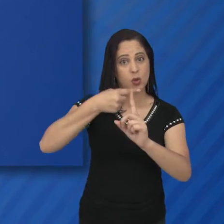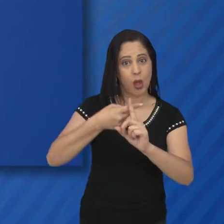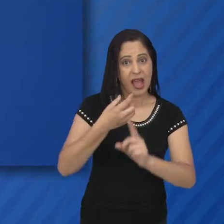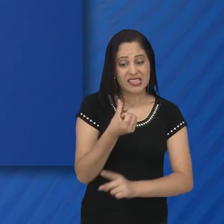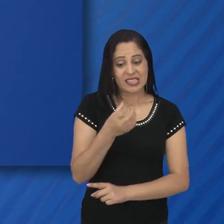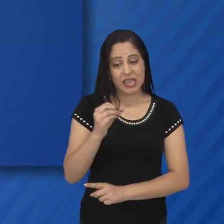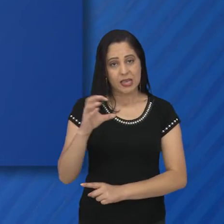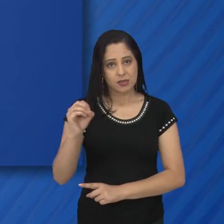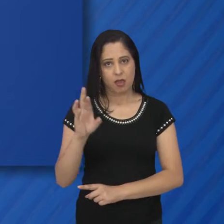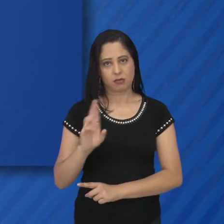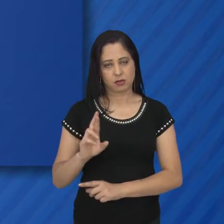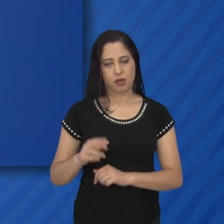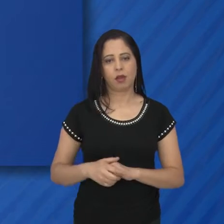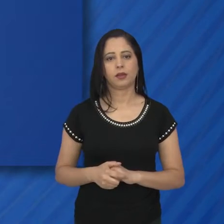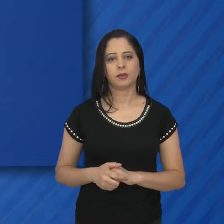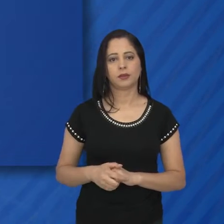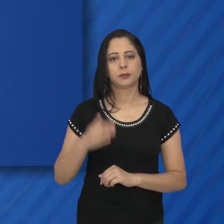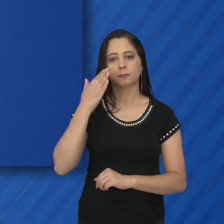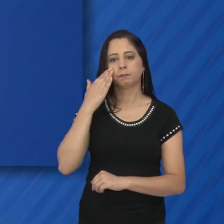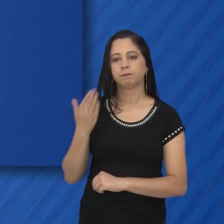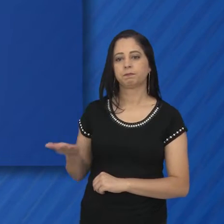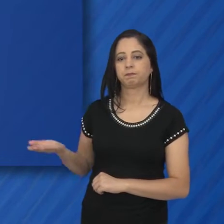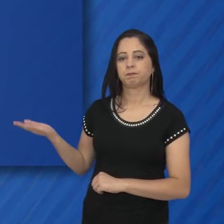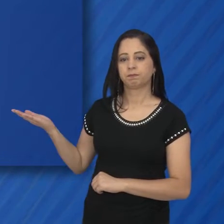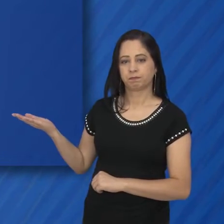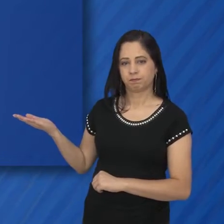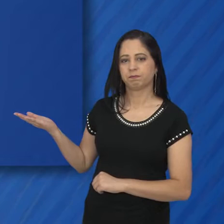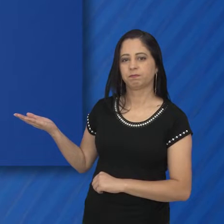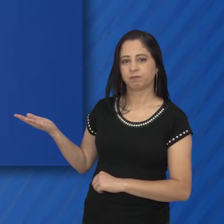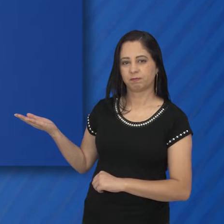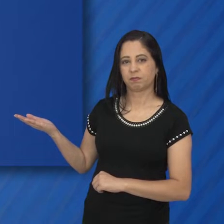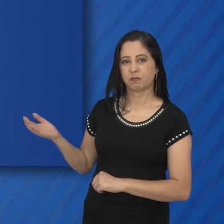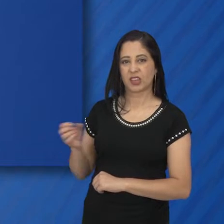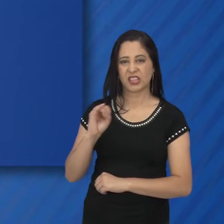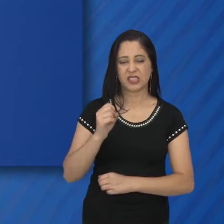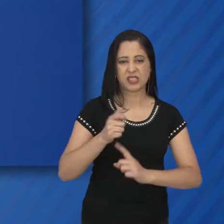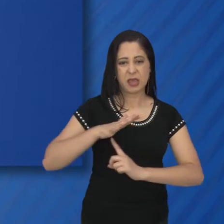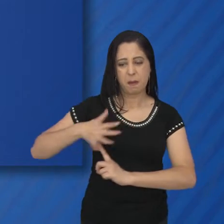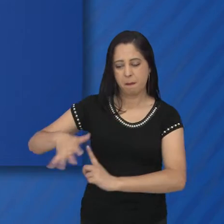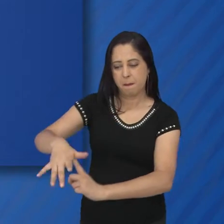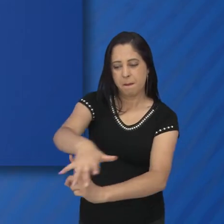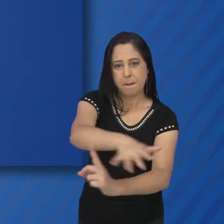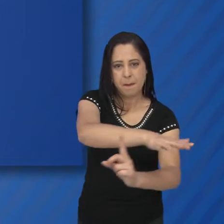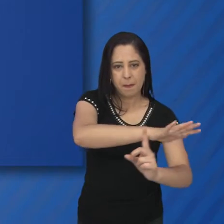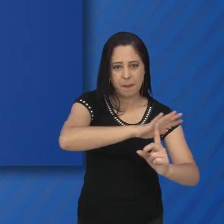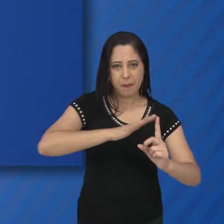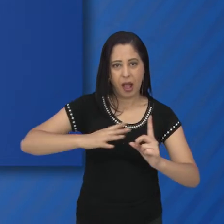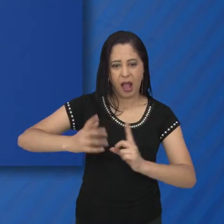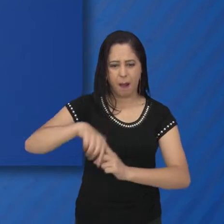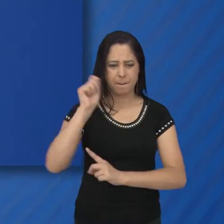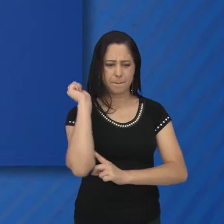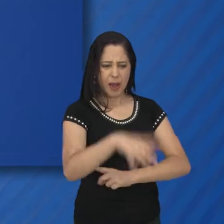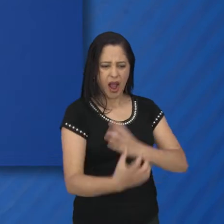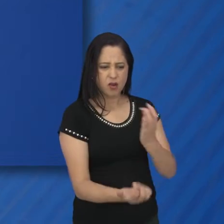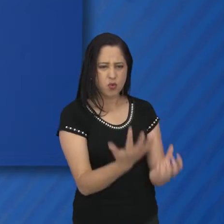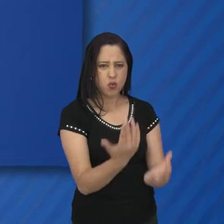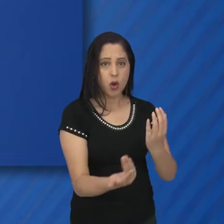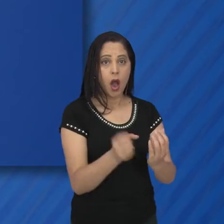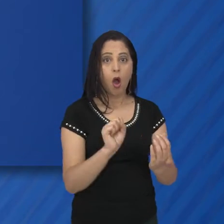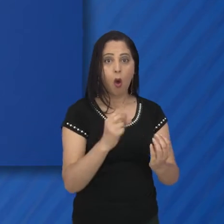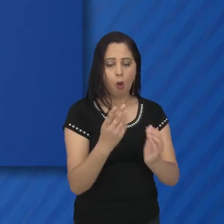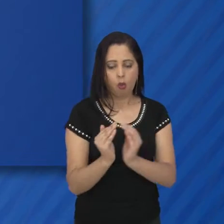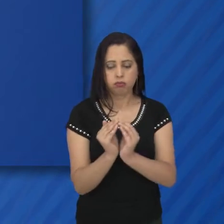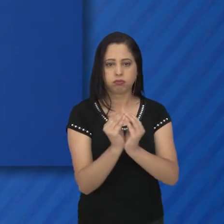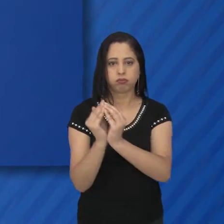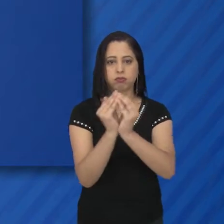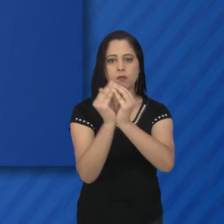,00 para R 600,00. O projeto aponta ainda que quem provocar incêndio em mata ou área de preservação permanente